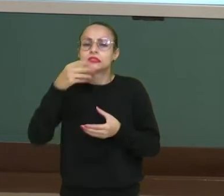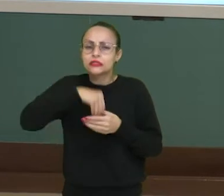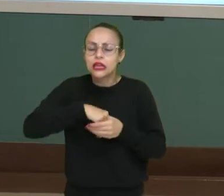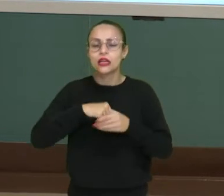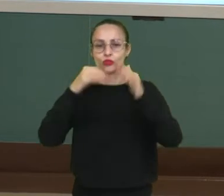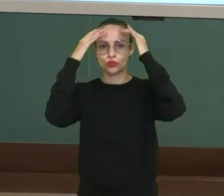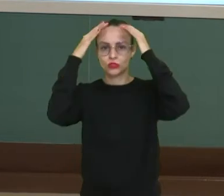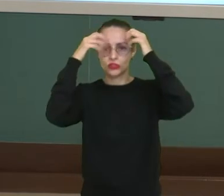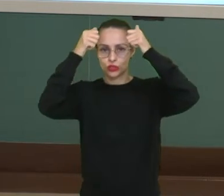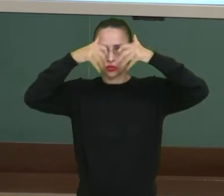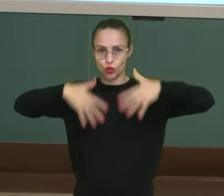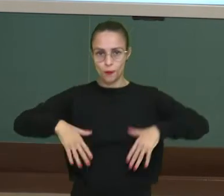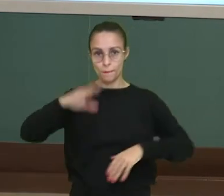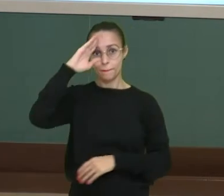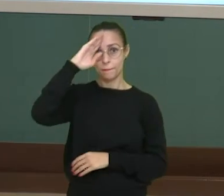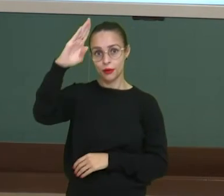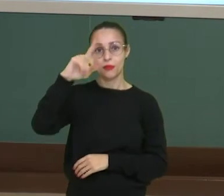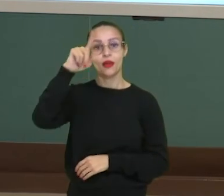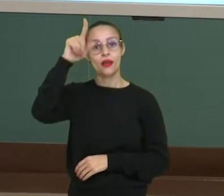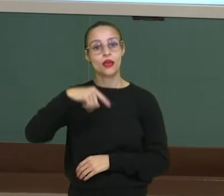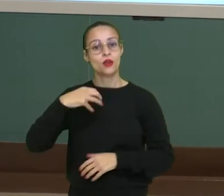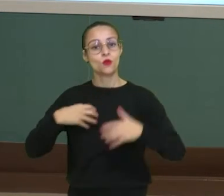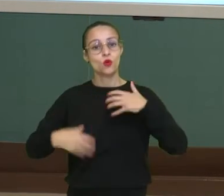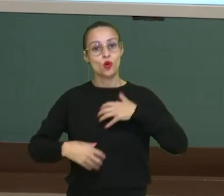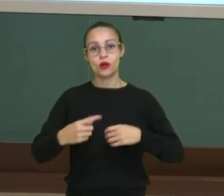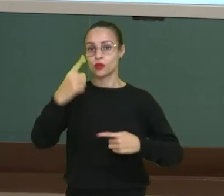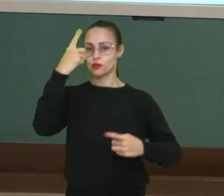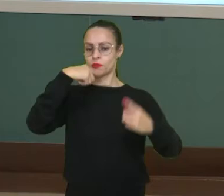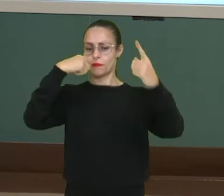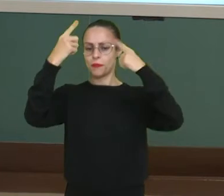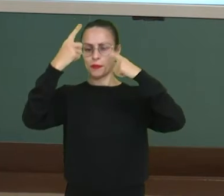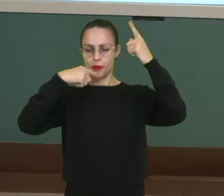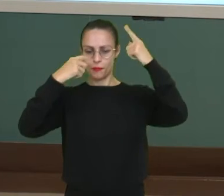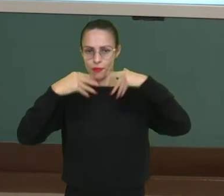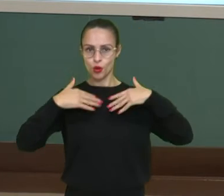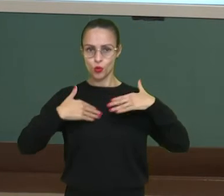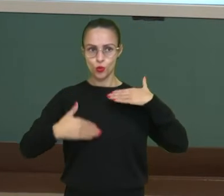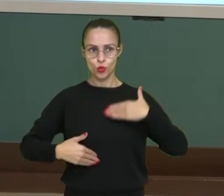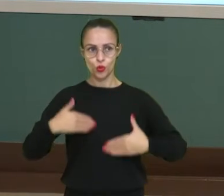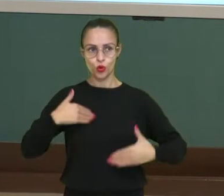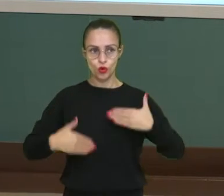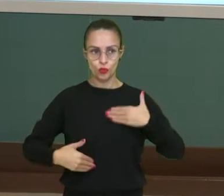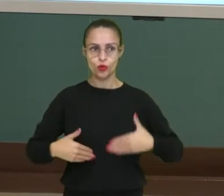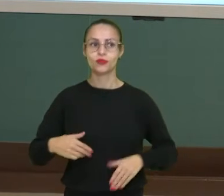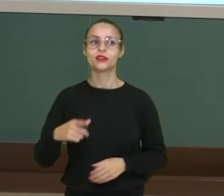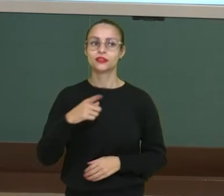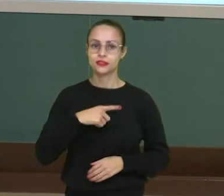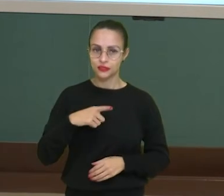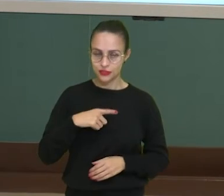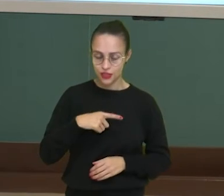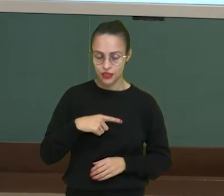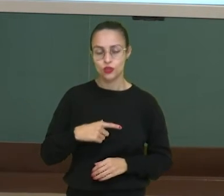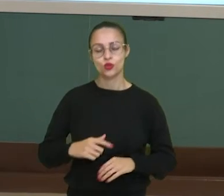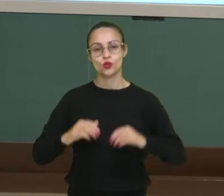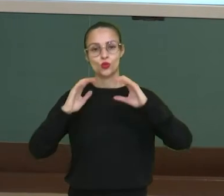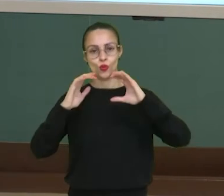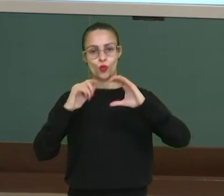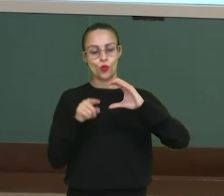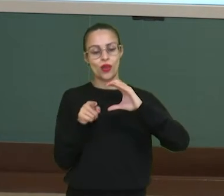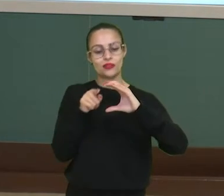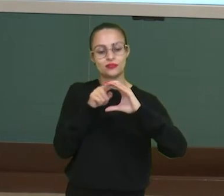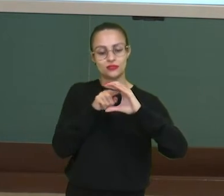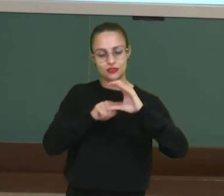central? Os órgãos que fazem o comando do nosso organismo. E é composto, então, pelo encéfalo e pela